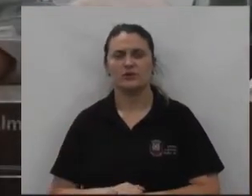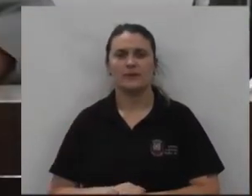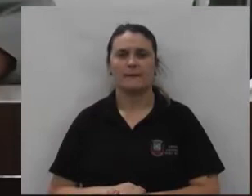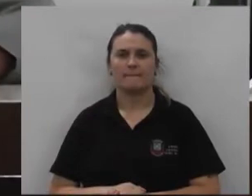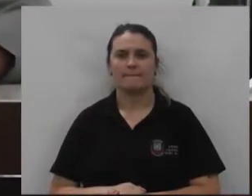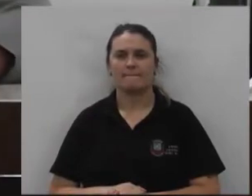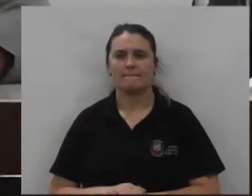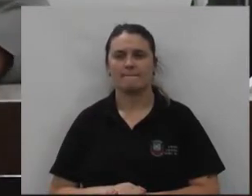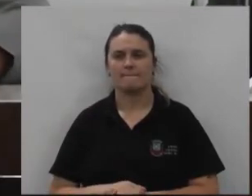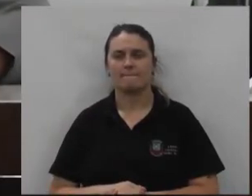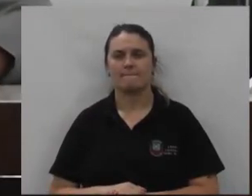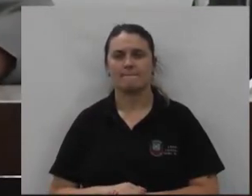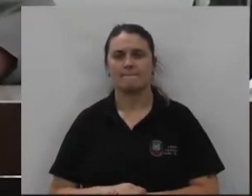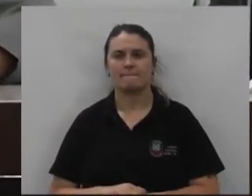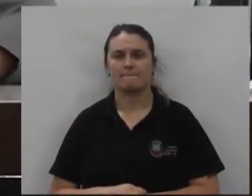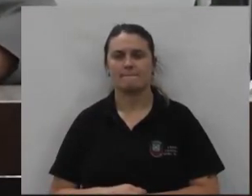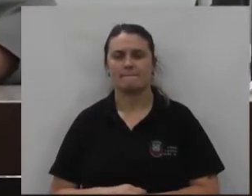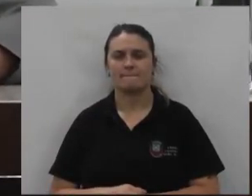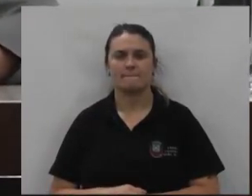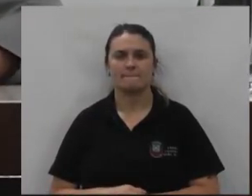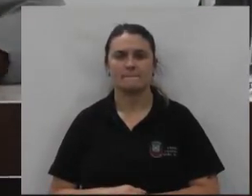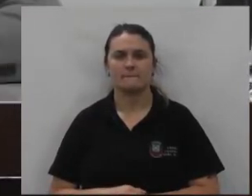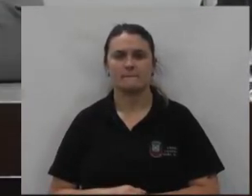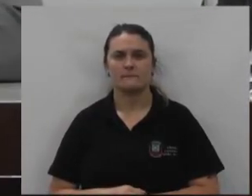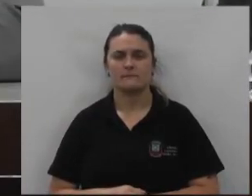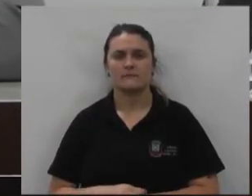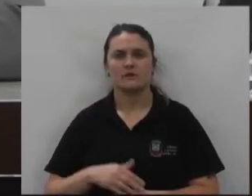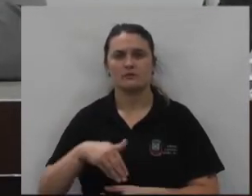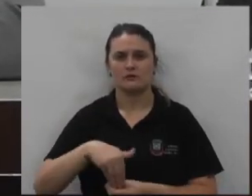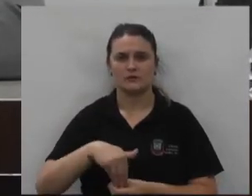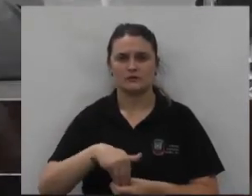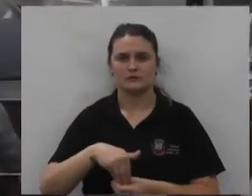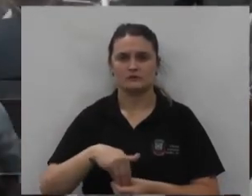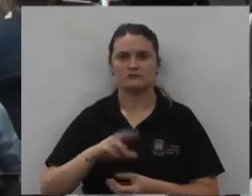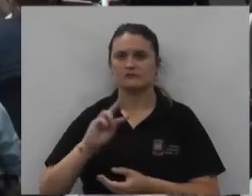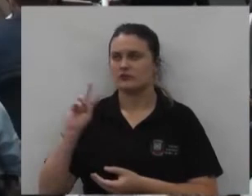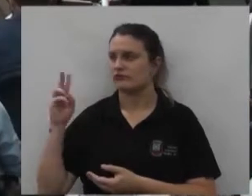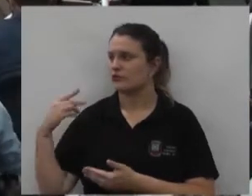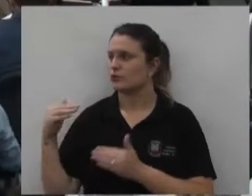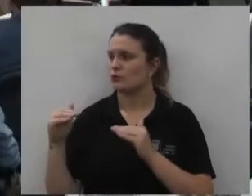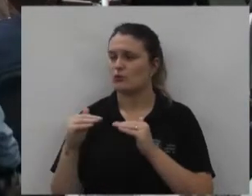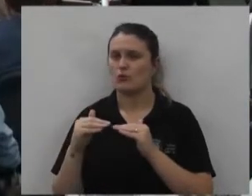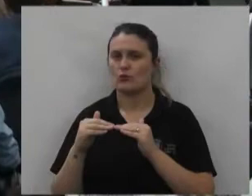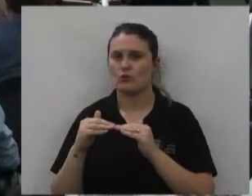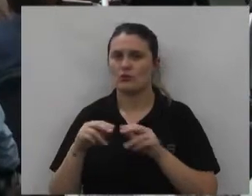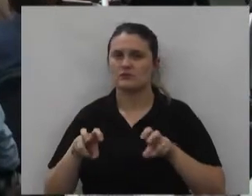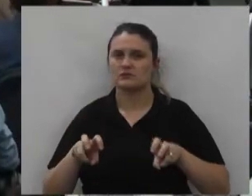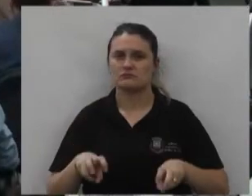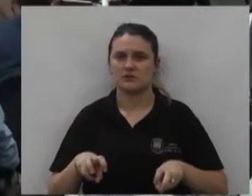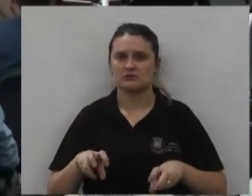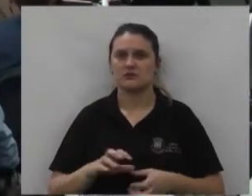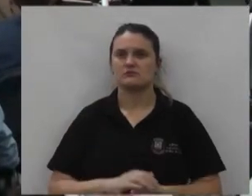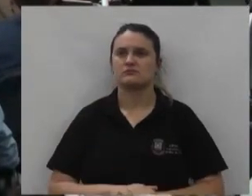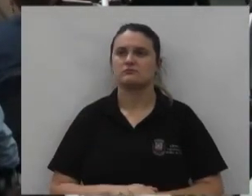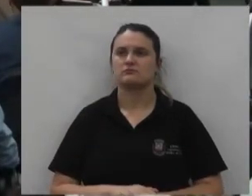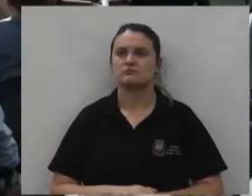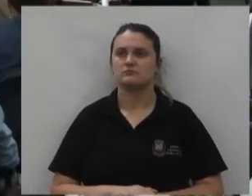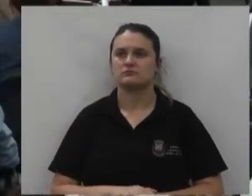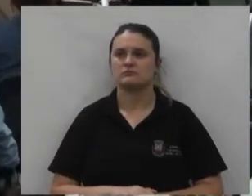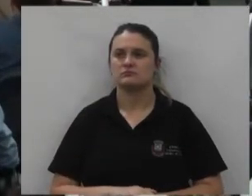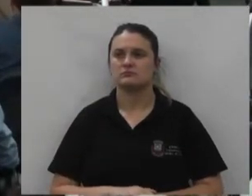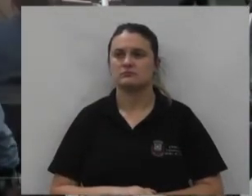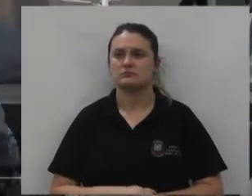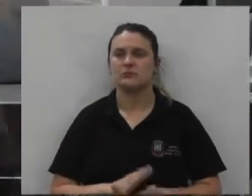em discussão senhores vereadores em votação senhores vereadores que aprovam permaneçam então como estão